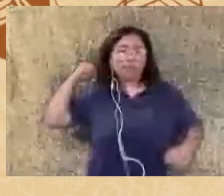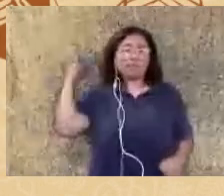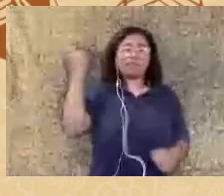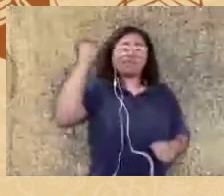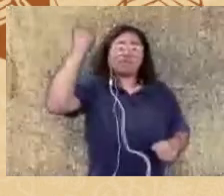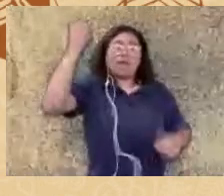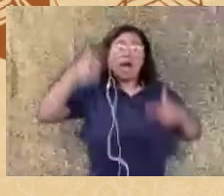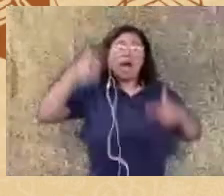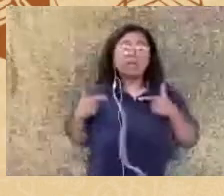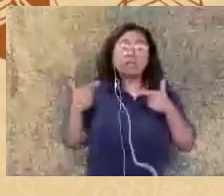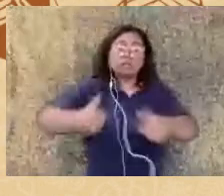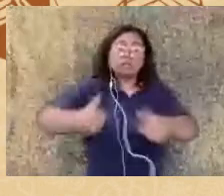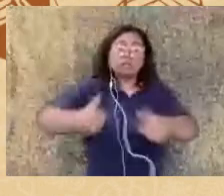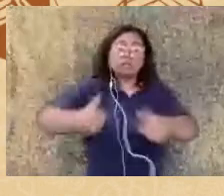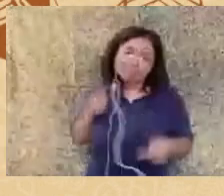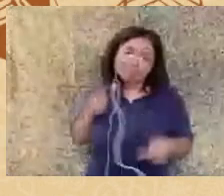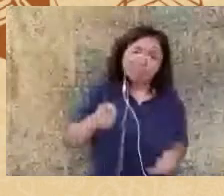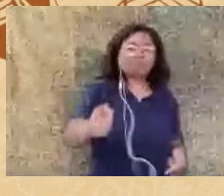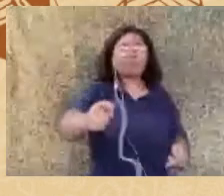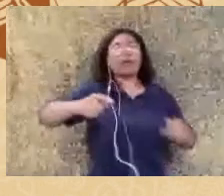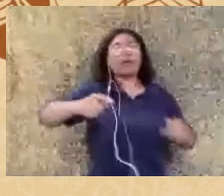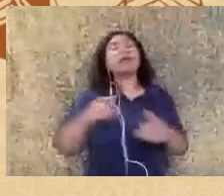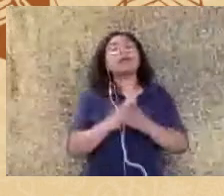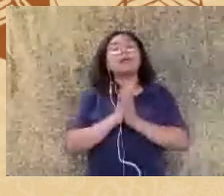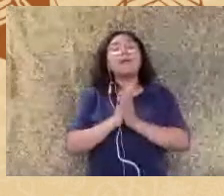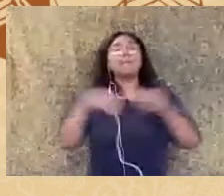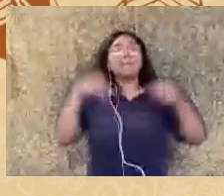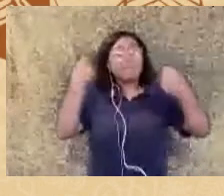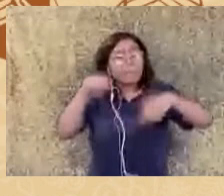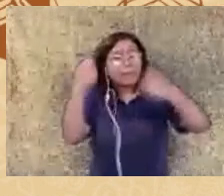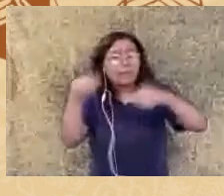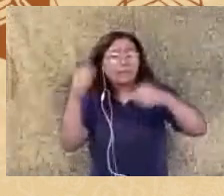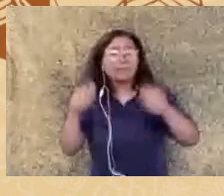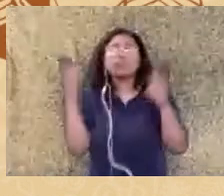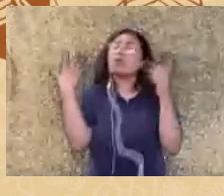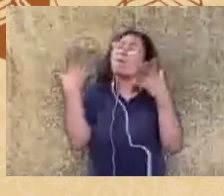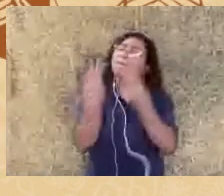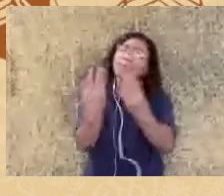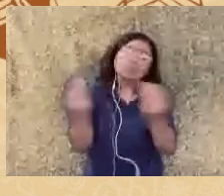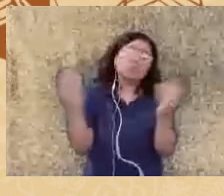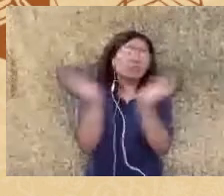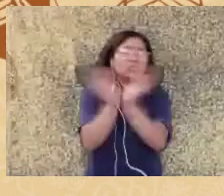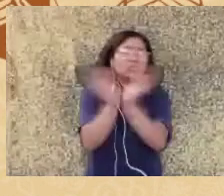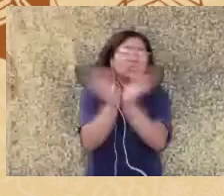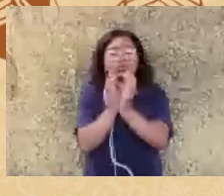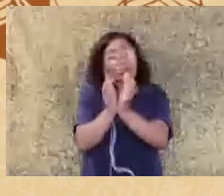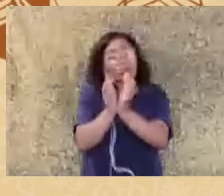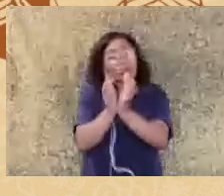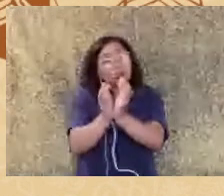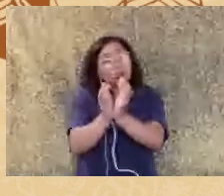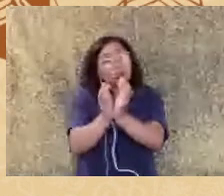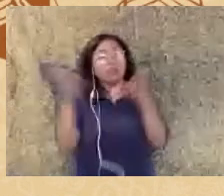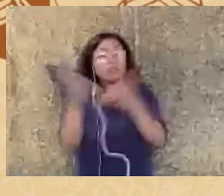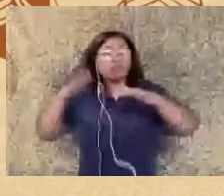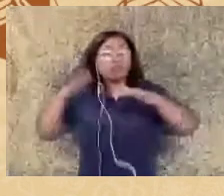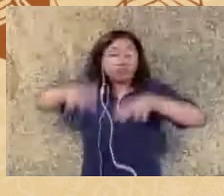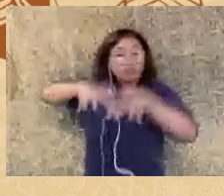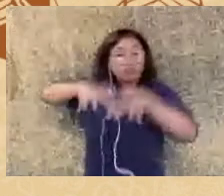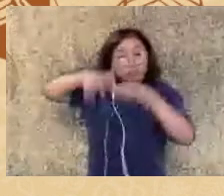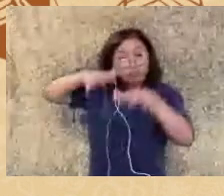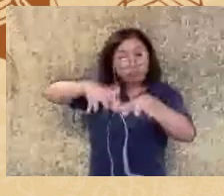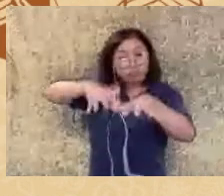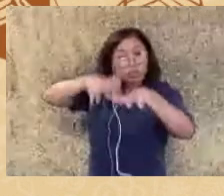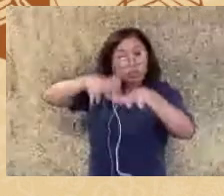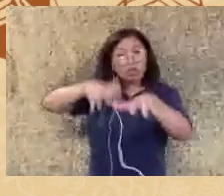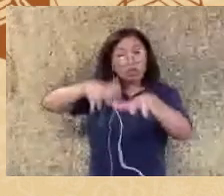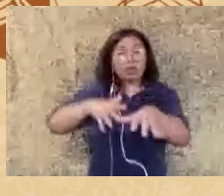importante em todos esses grupos em que a gente tem as interseccionalidades do ponto